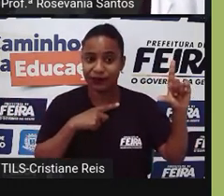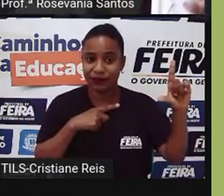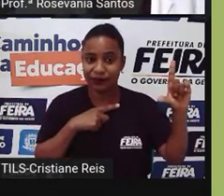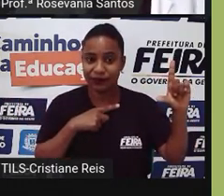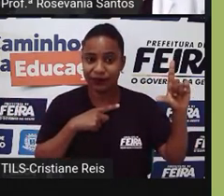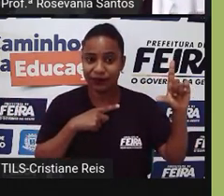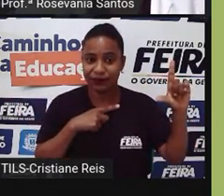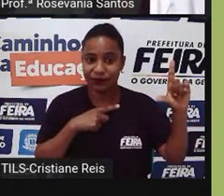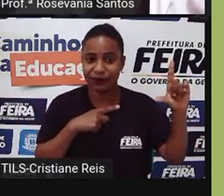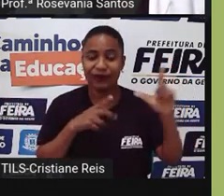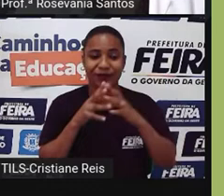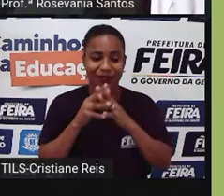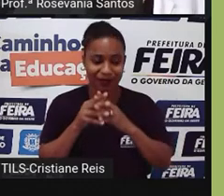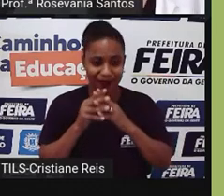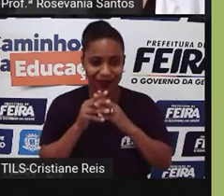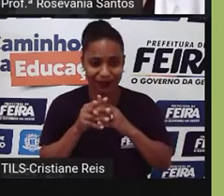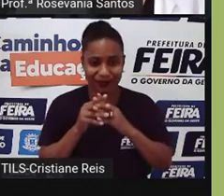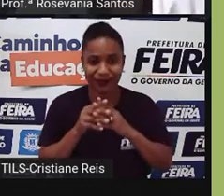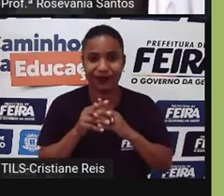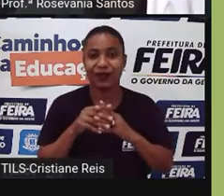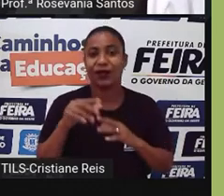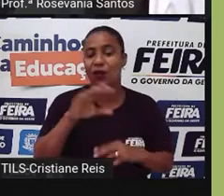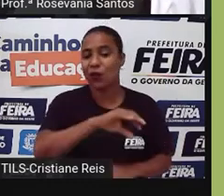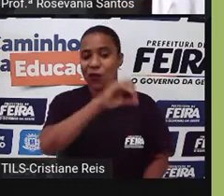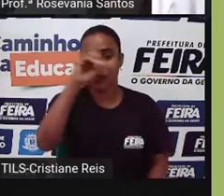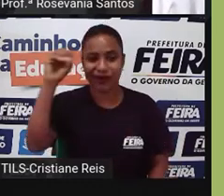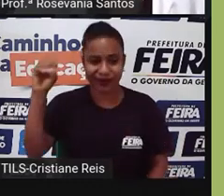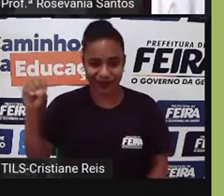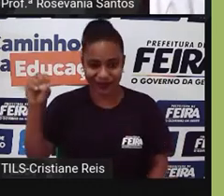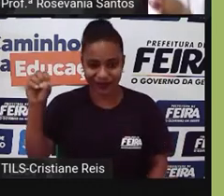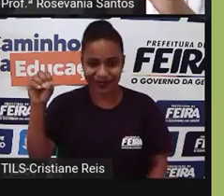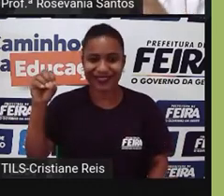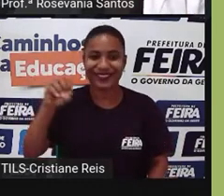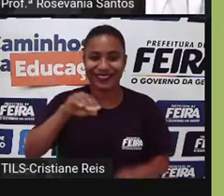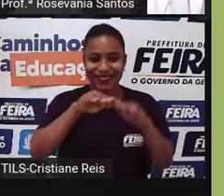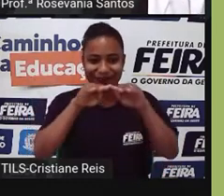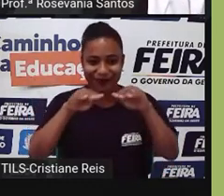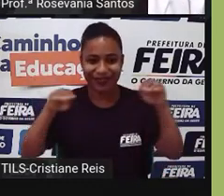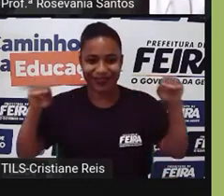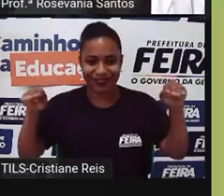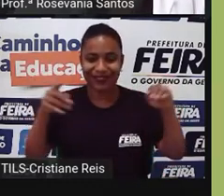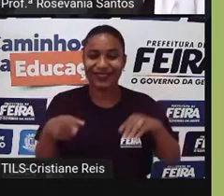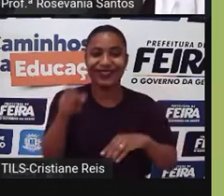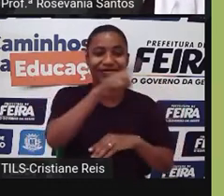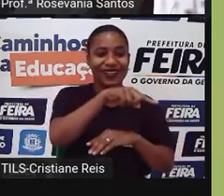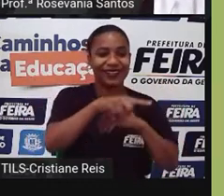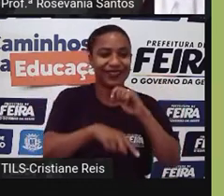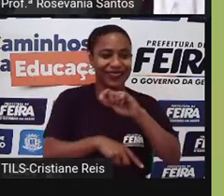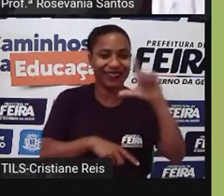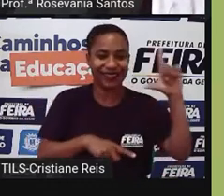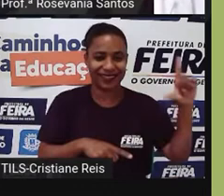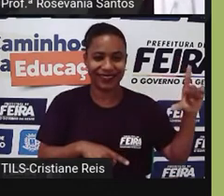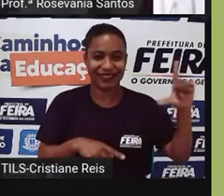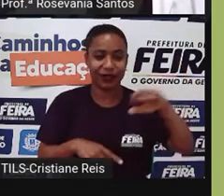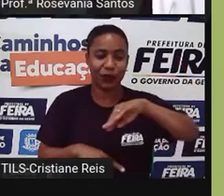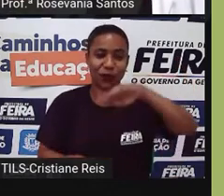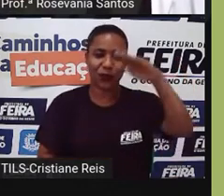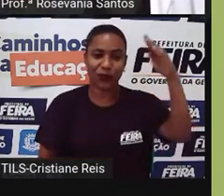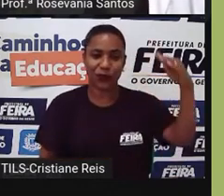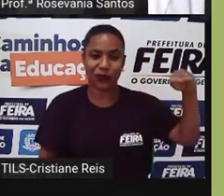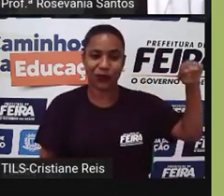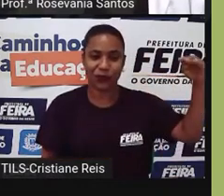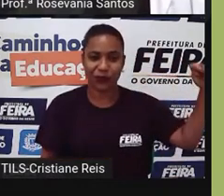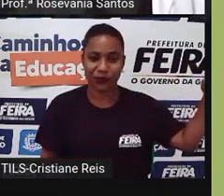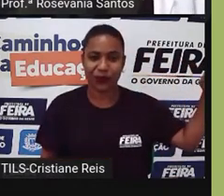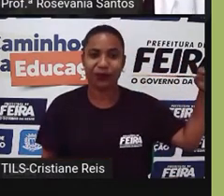acho que eu me atrapalhei. Aqui do lado oeste, né? Predominando as planícies e do lado leste, predominando as áreas mais altas, né? Com